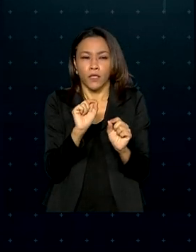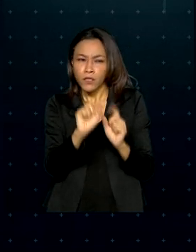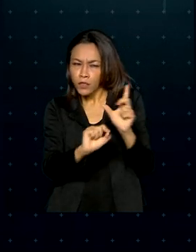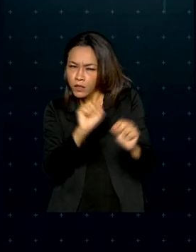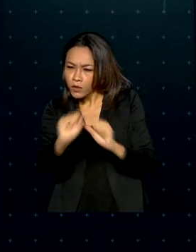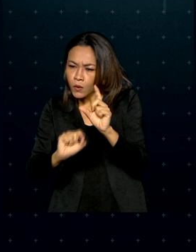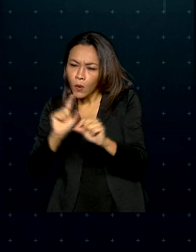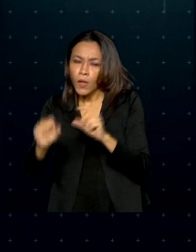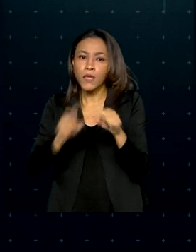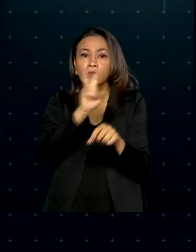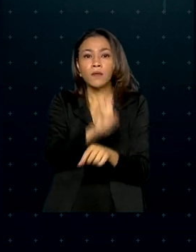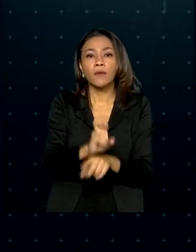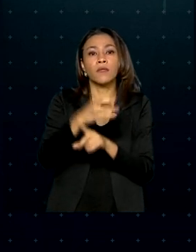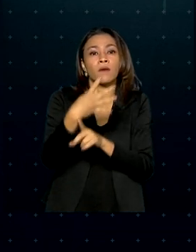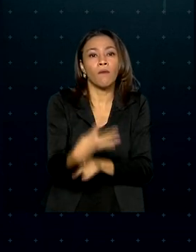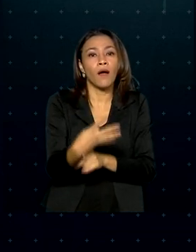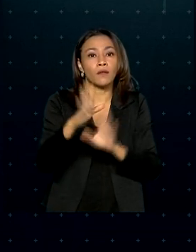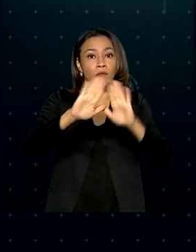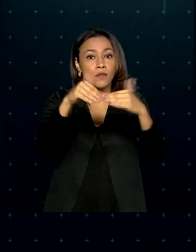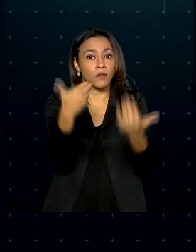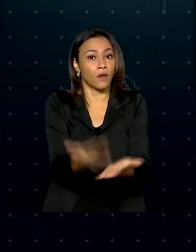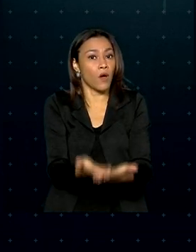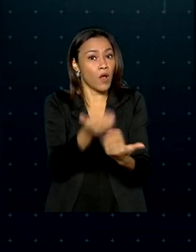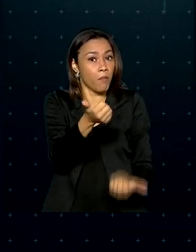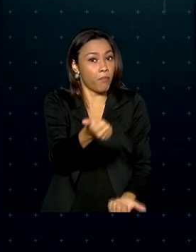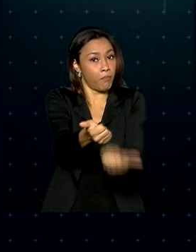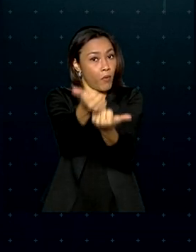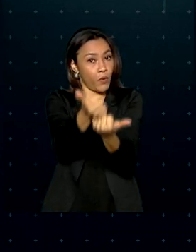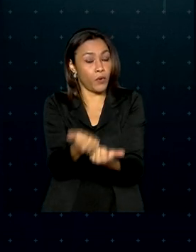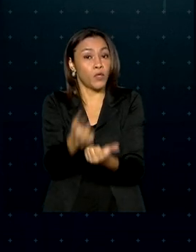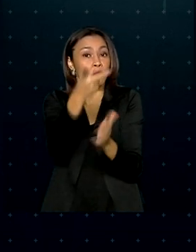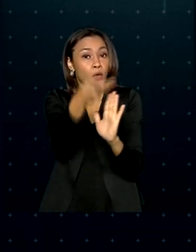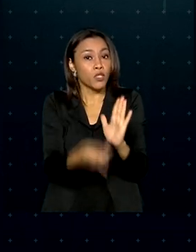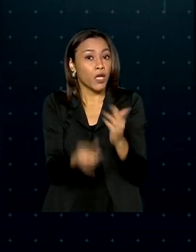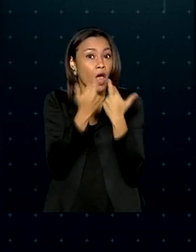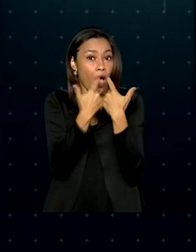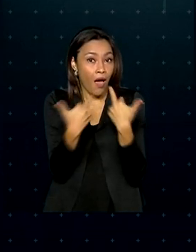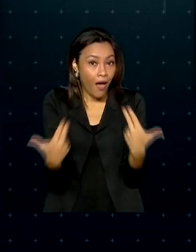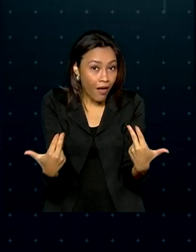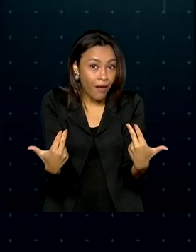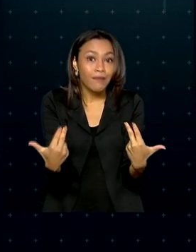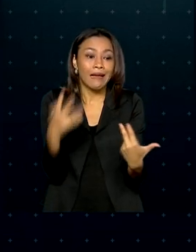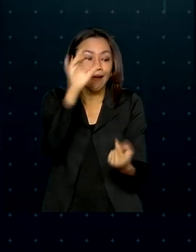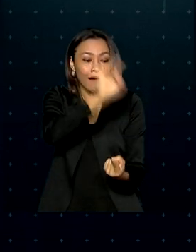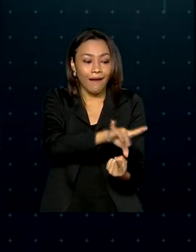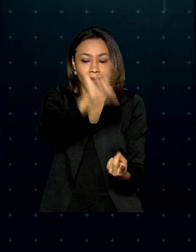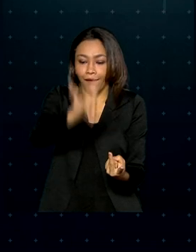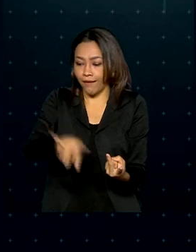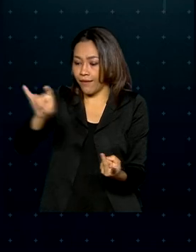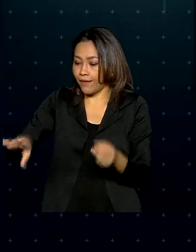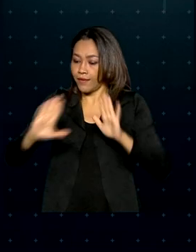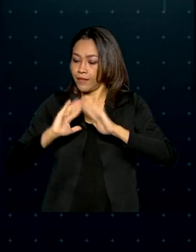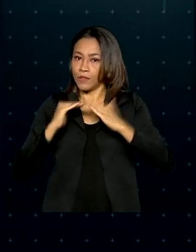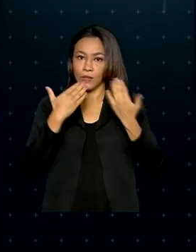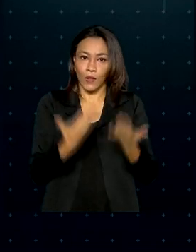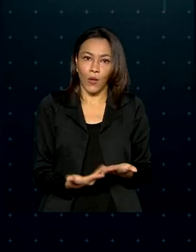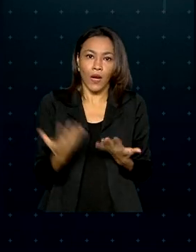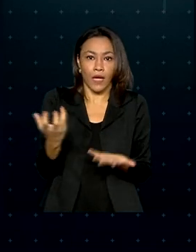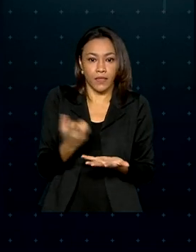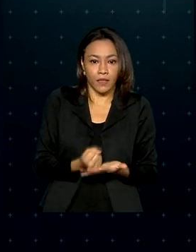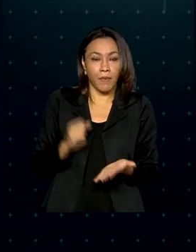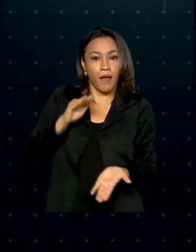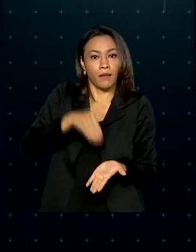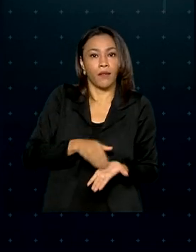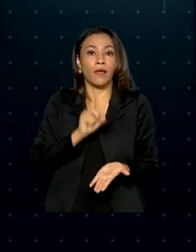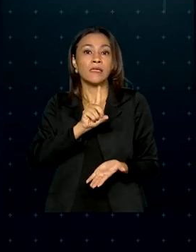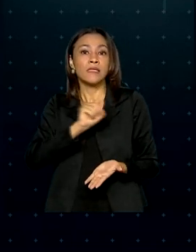54 escolas para o apoio de projetos inovadores. Cada uma dessas escolas deve receber até 100